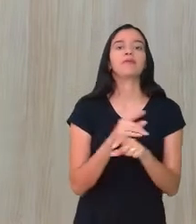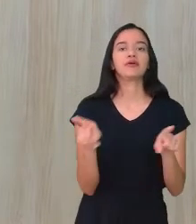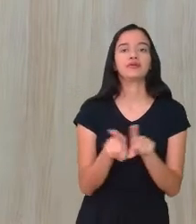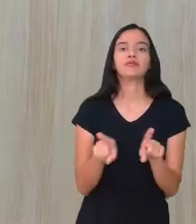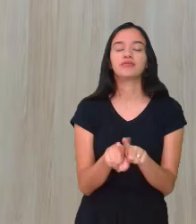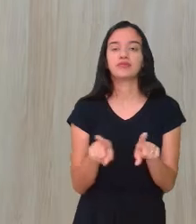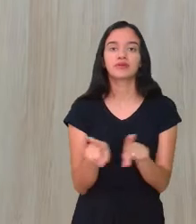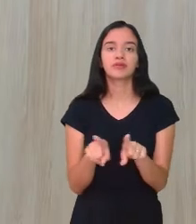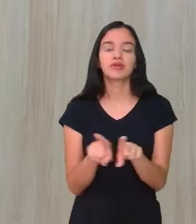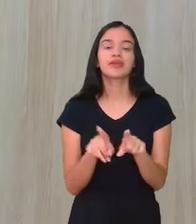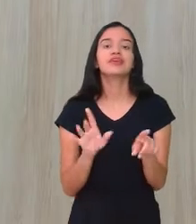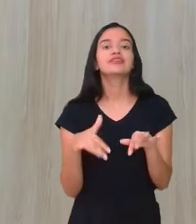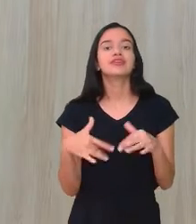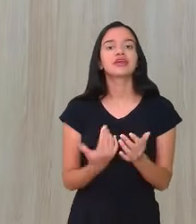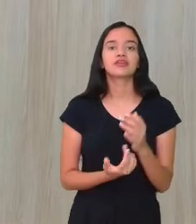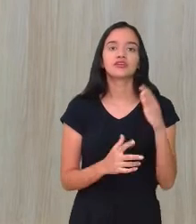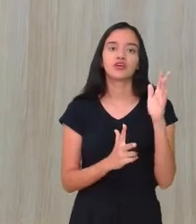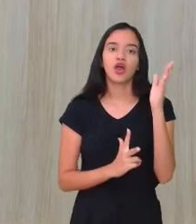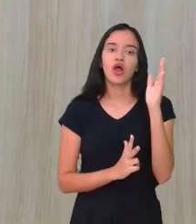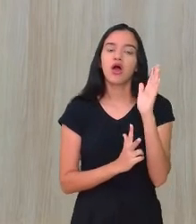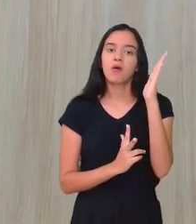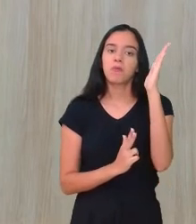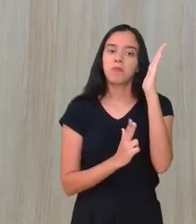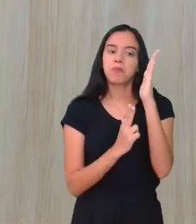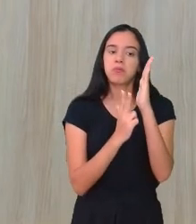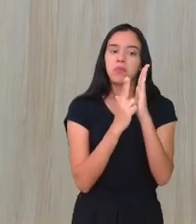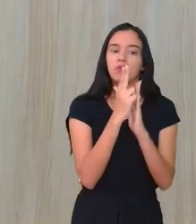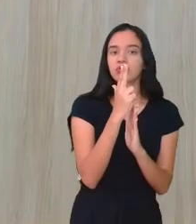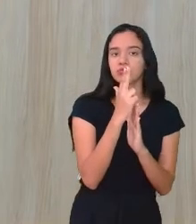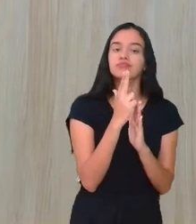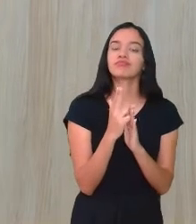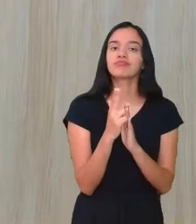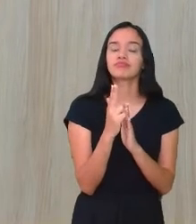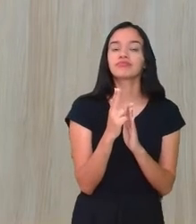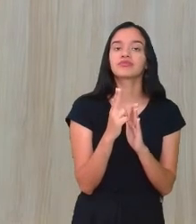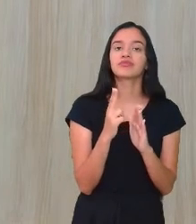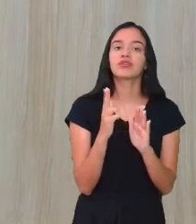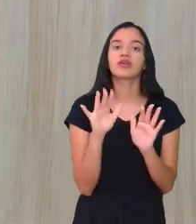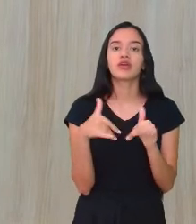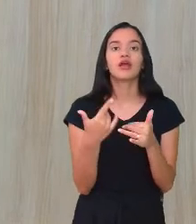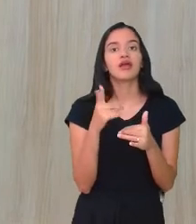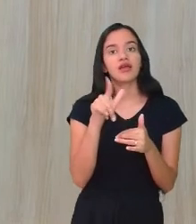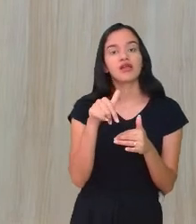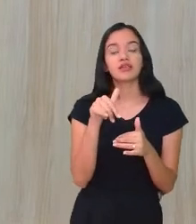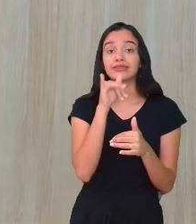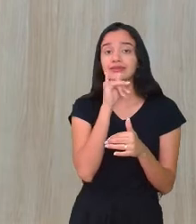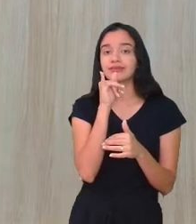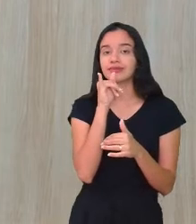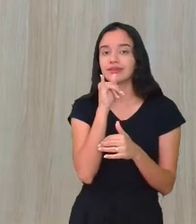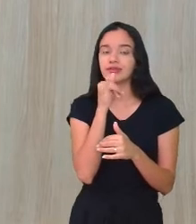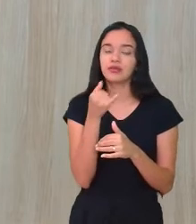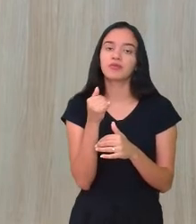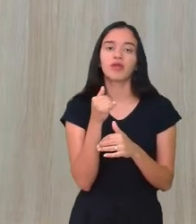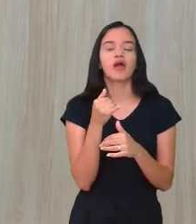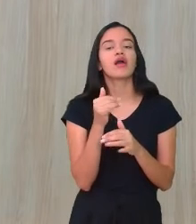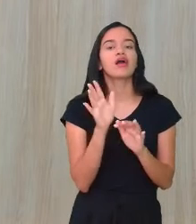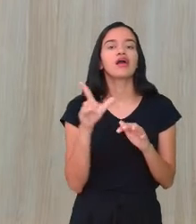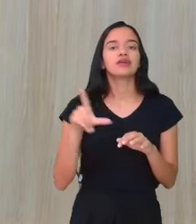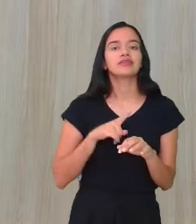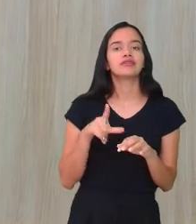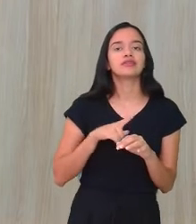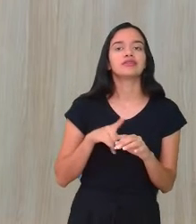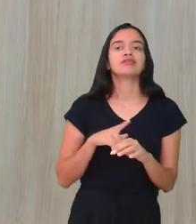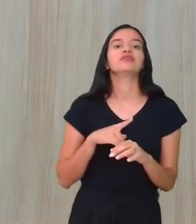Existem também cirurgias para que remova essas verrugas causadas pelo HPV. Nós temos também a